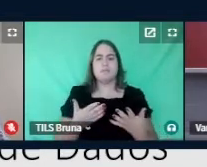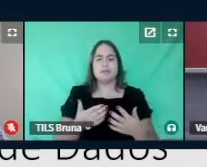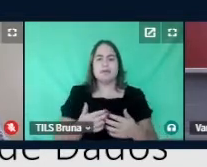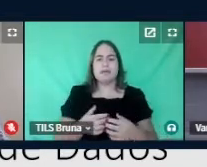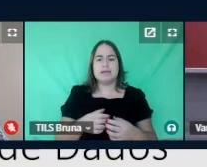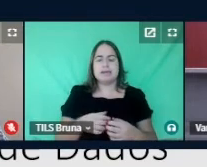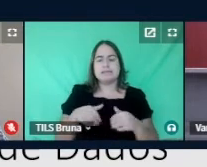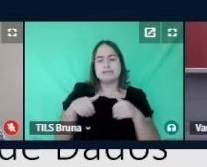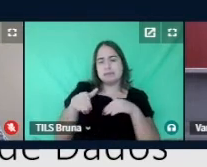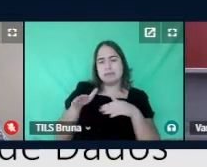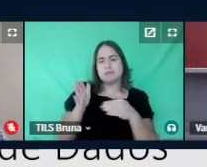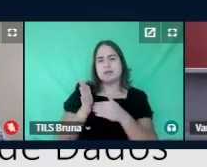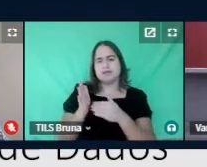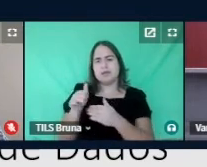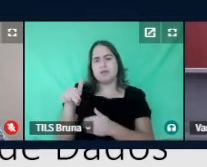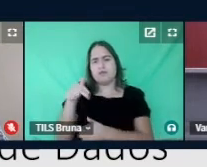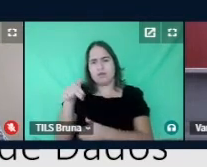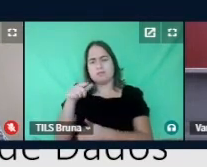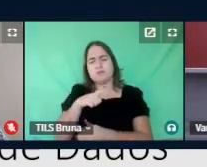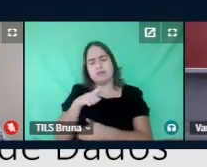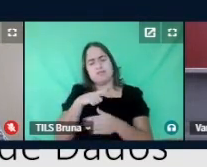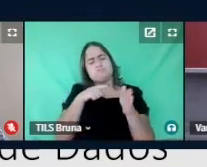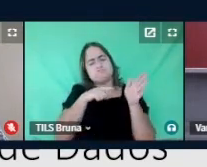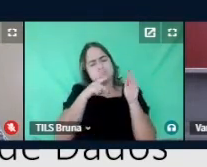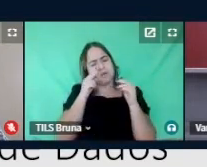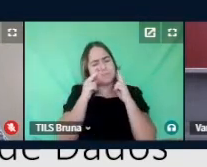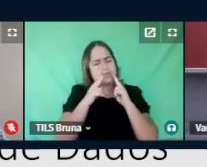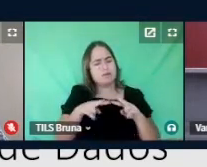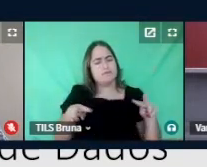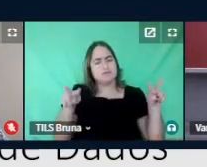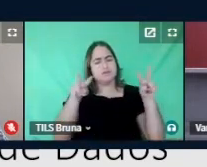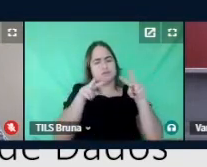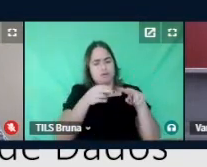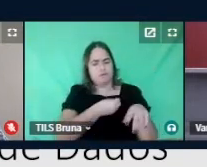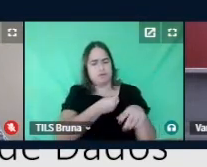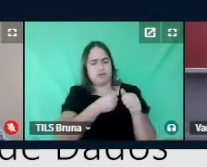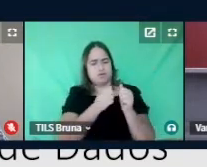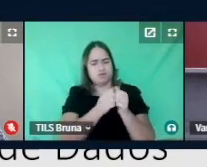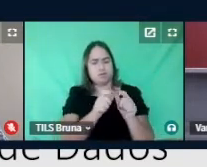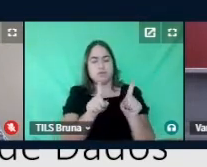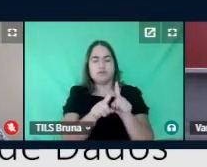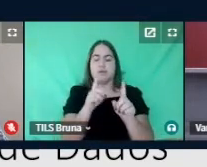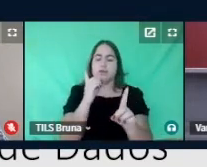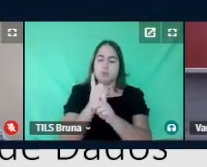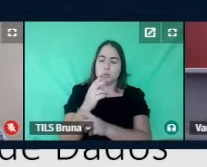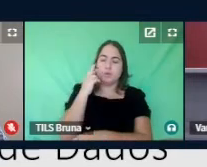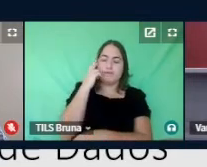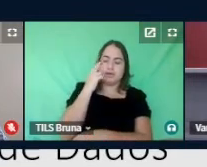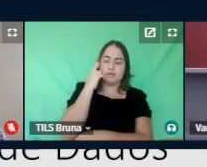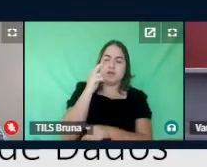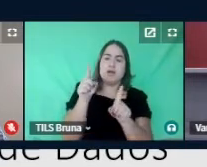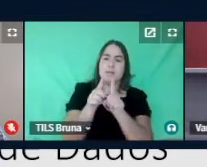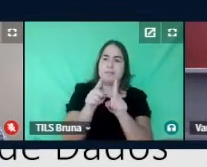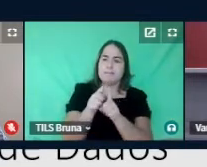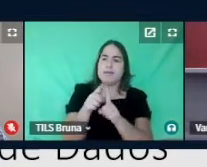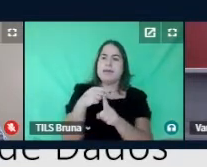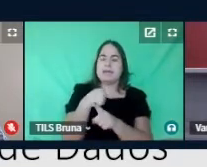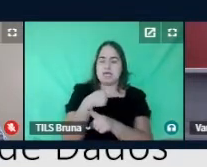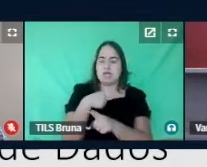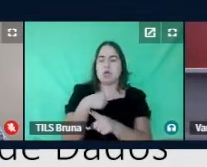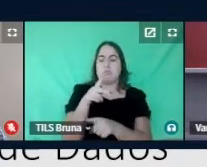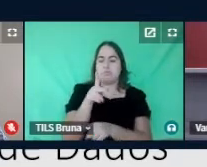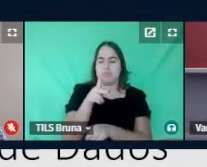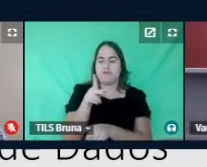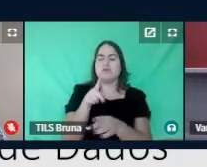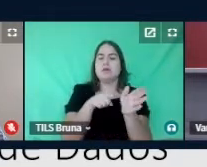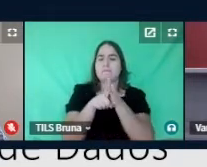houve as observações participantes, os encontros reflexivos, e algumas aulas ministradas por mim, um total